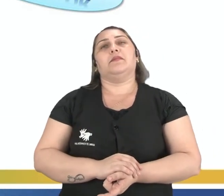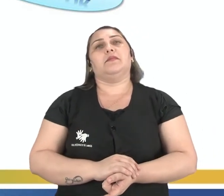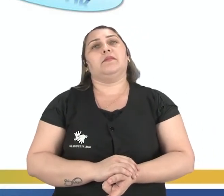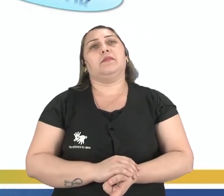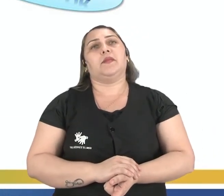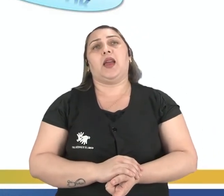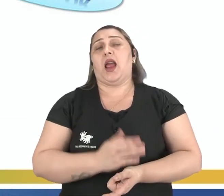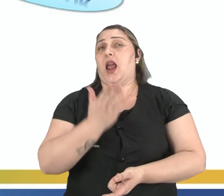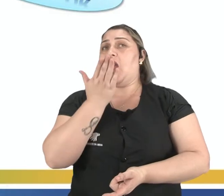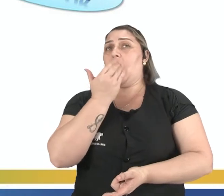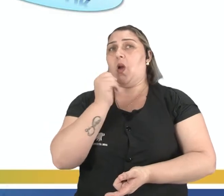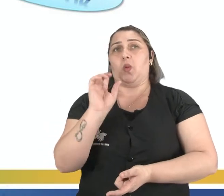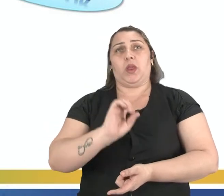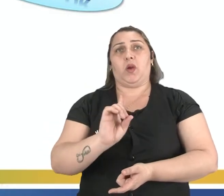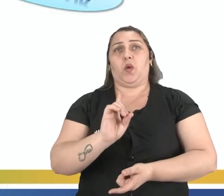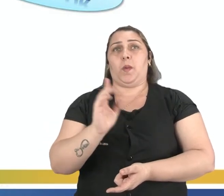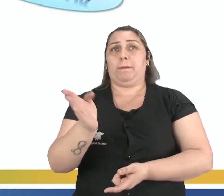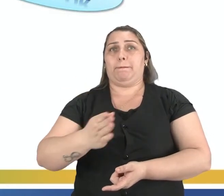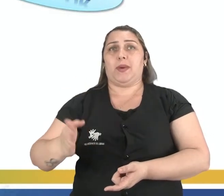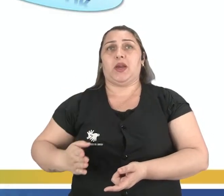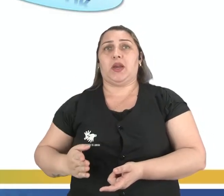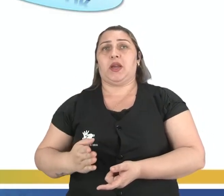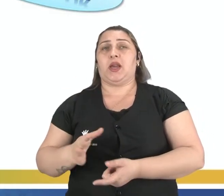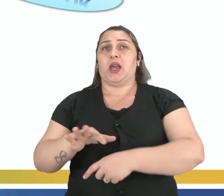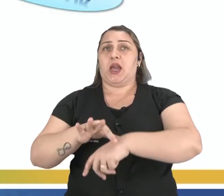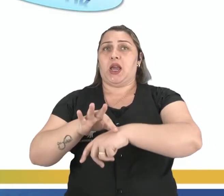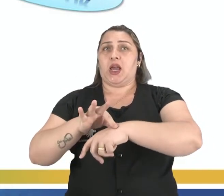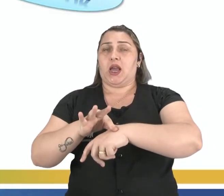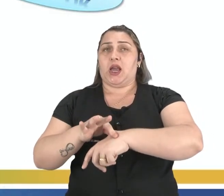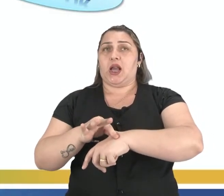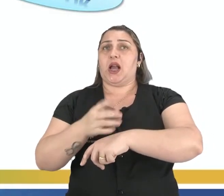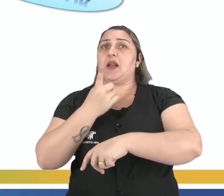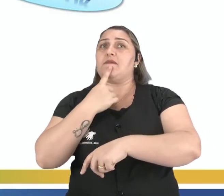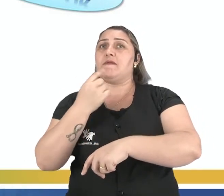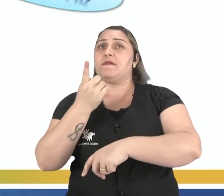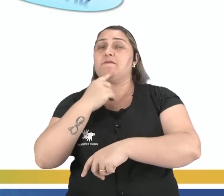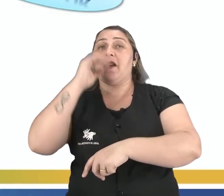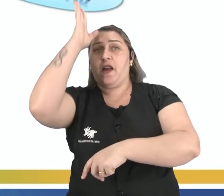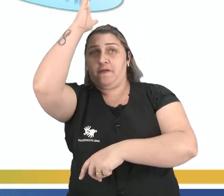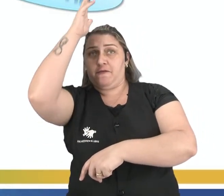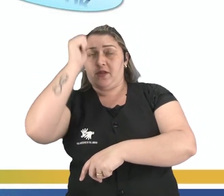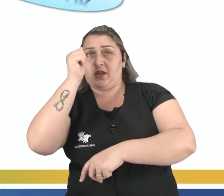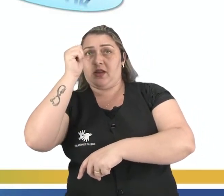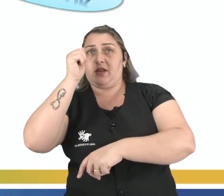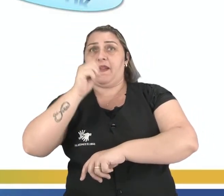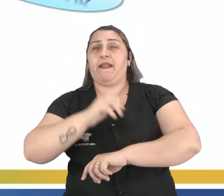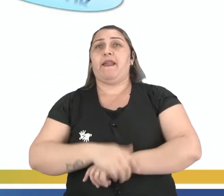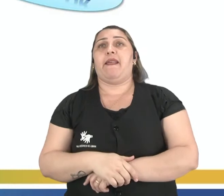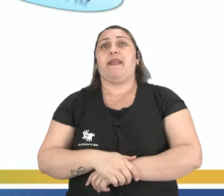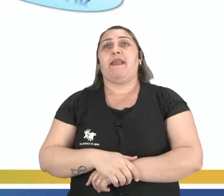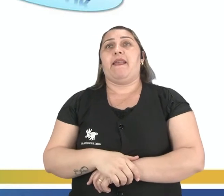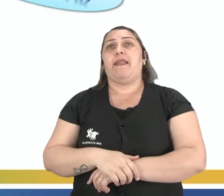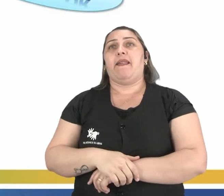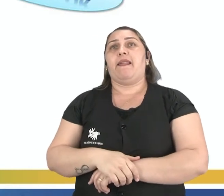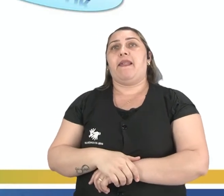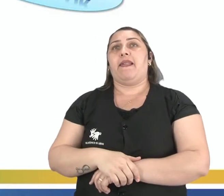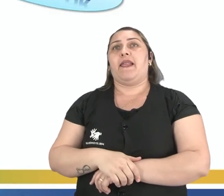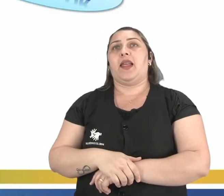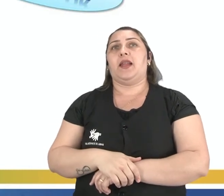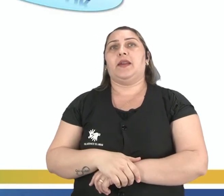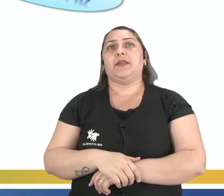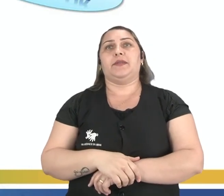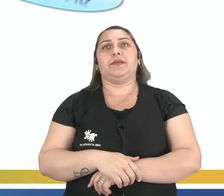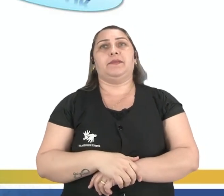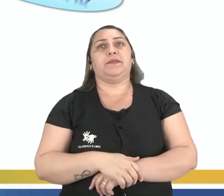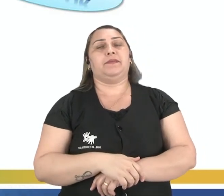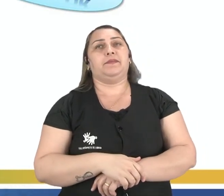Eu não como peixe, carne vermelha, frango. Então, eu estou te dando as opções, né? Então,